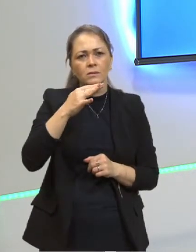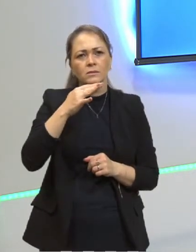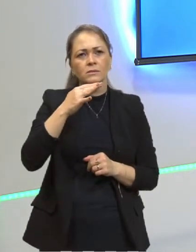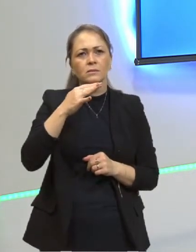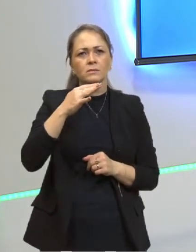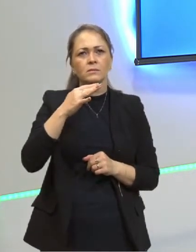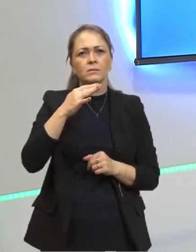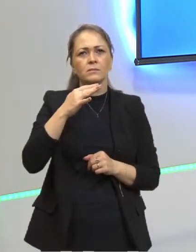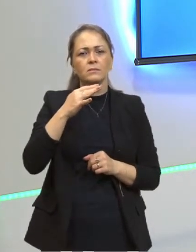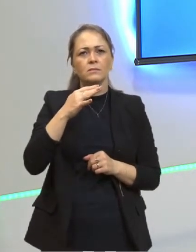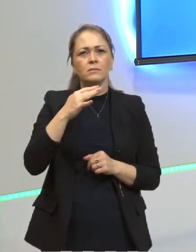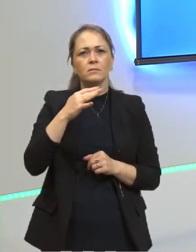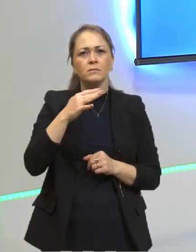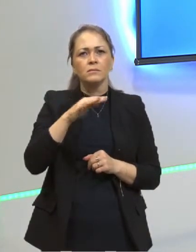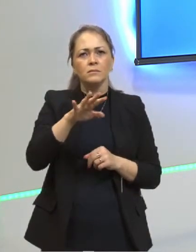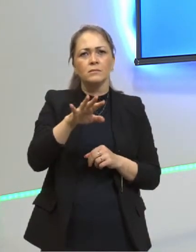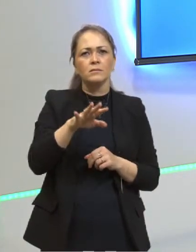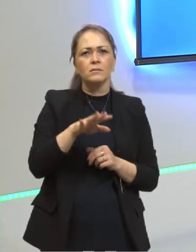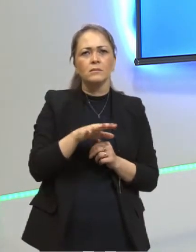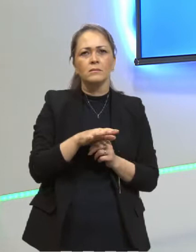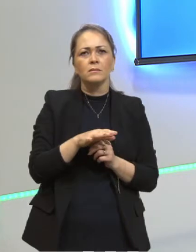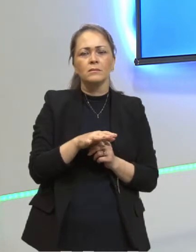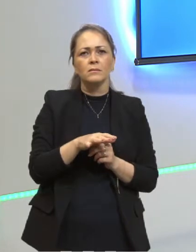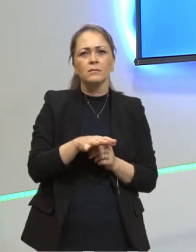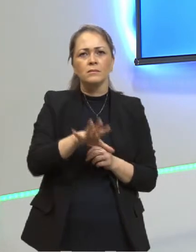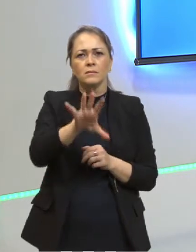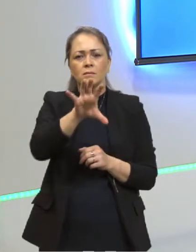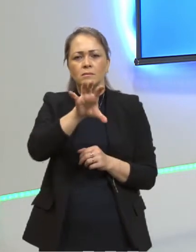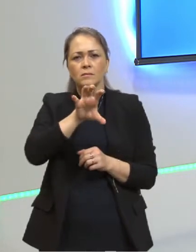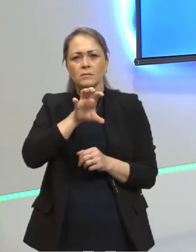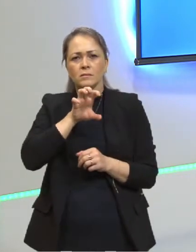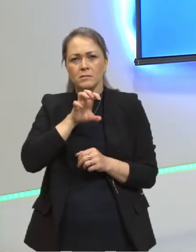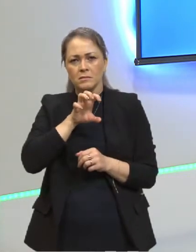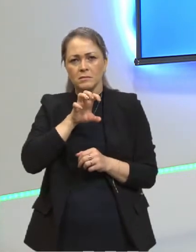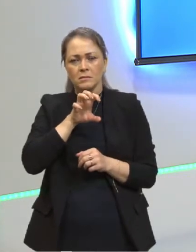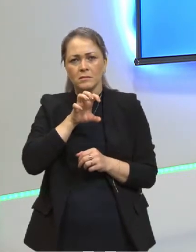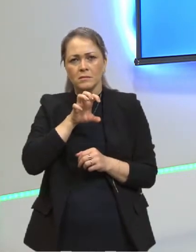absorve bem,